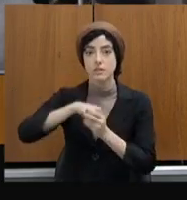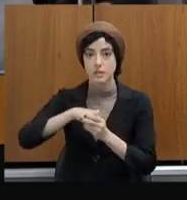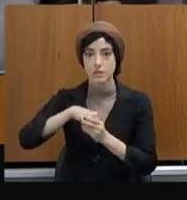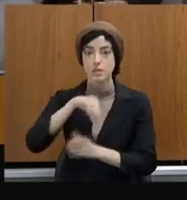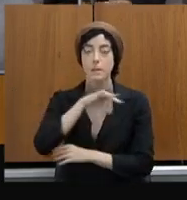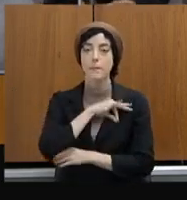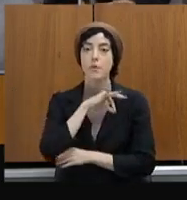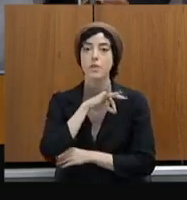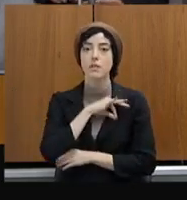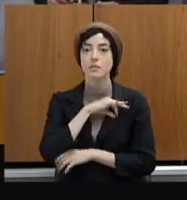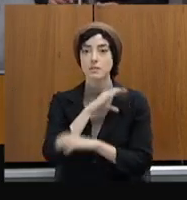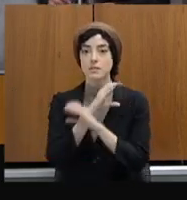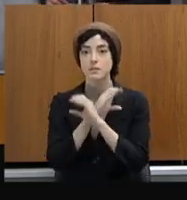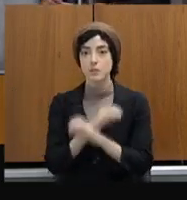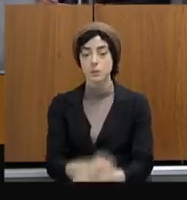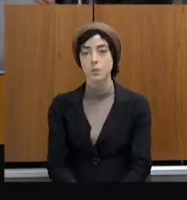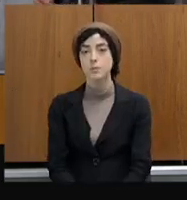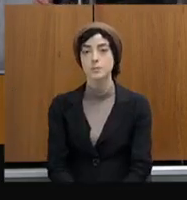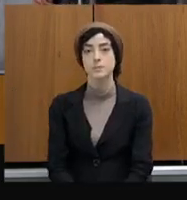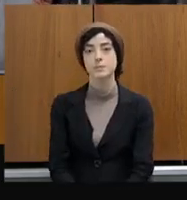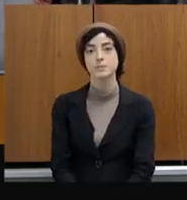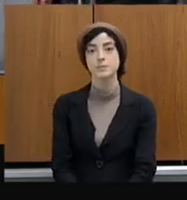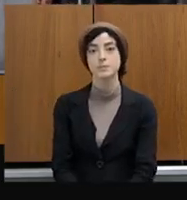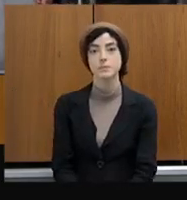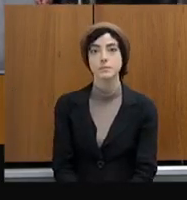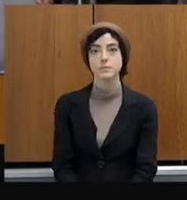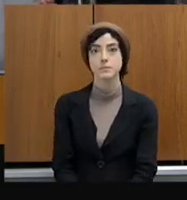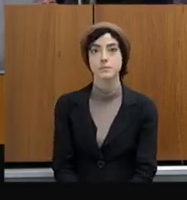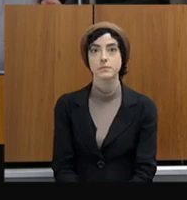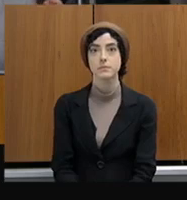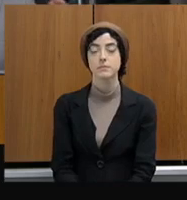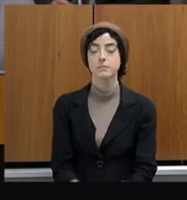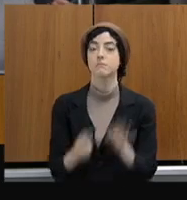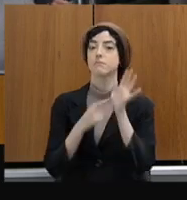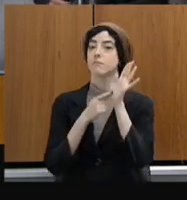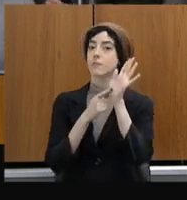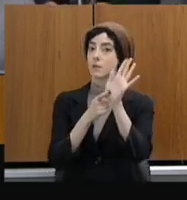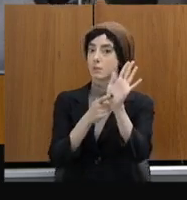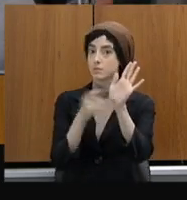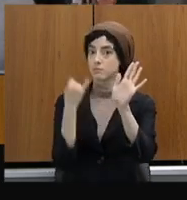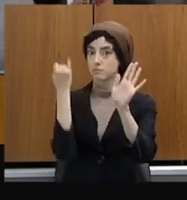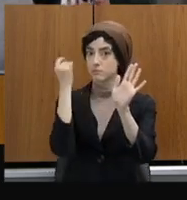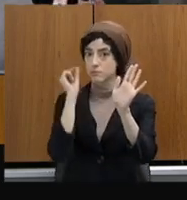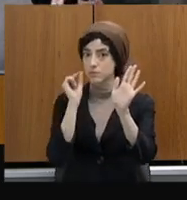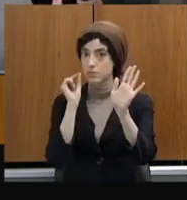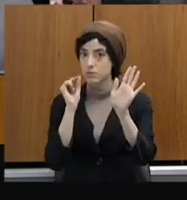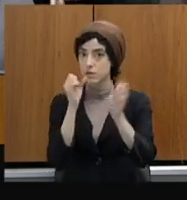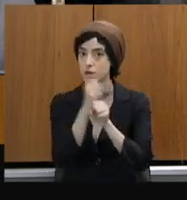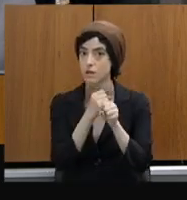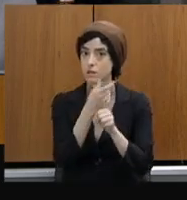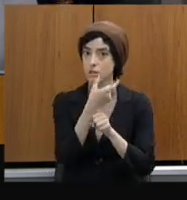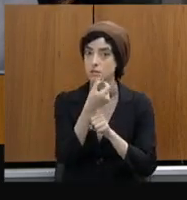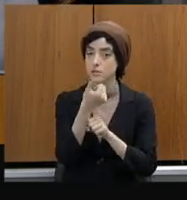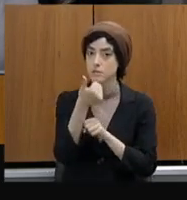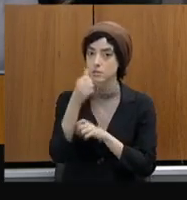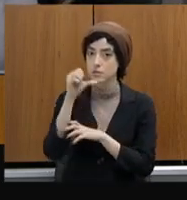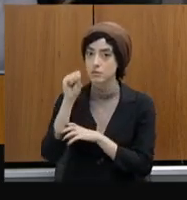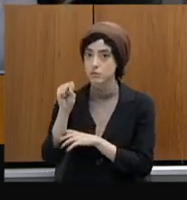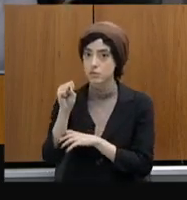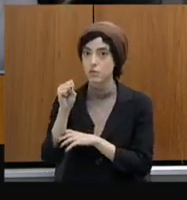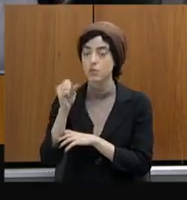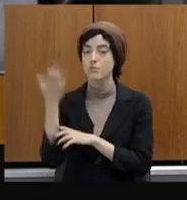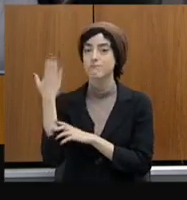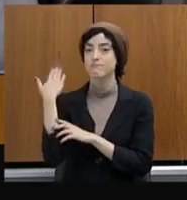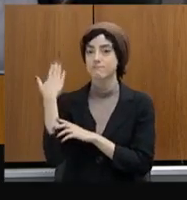aí que, em 2018, nós tínhamos 11.303 servidores.